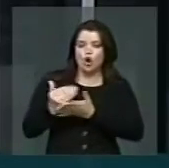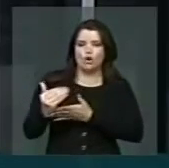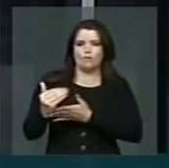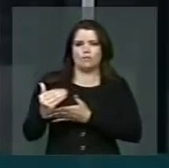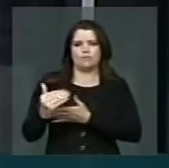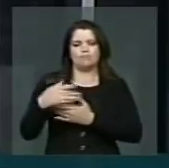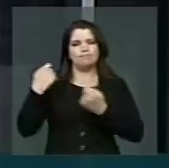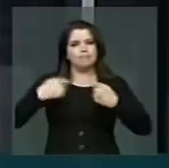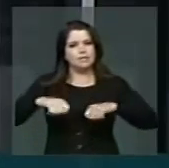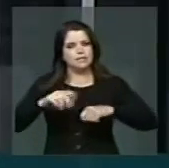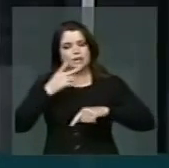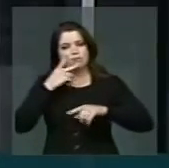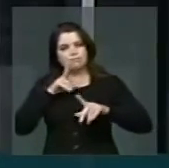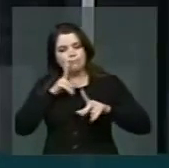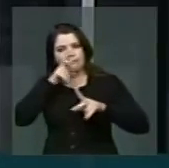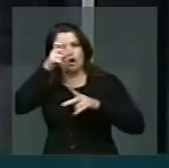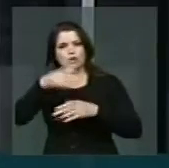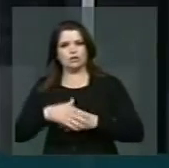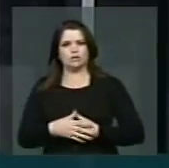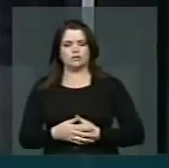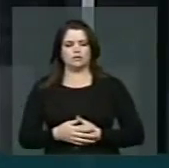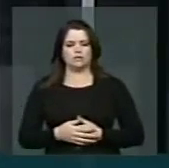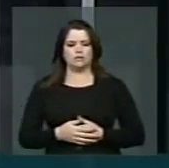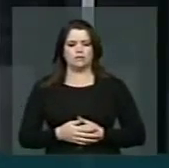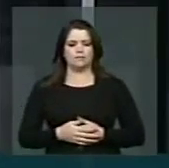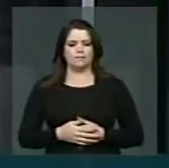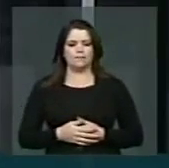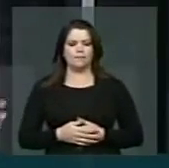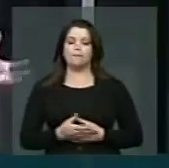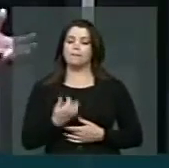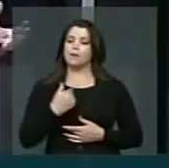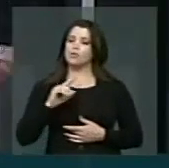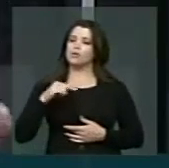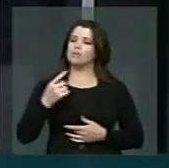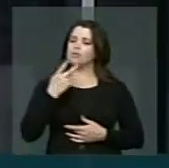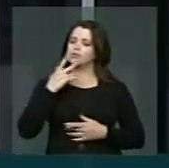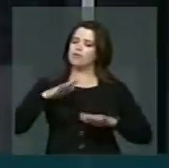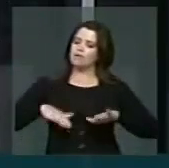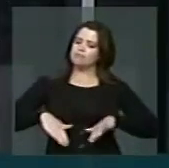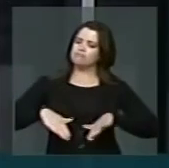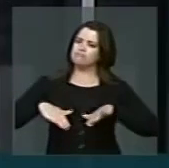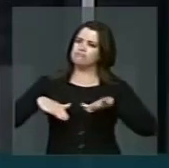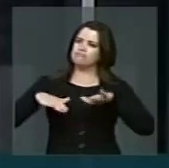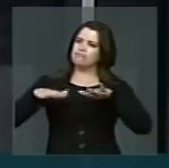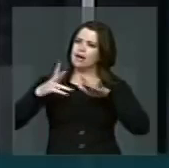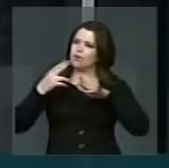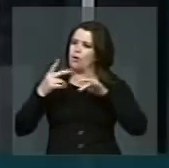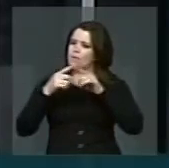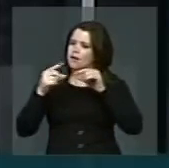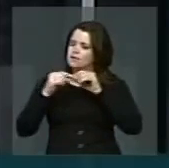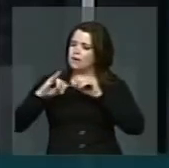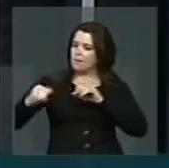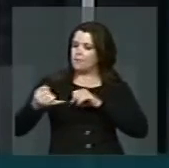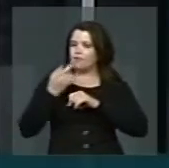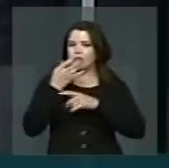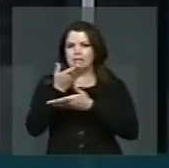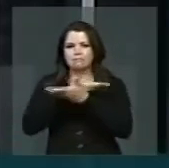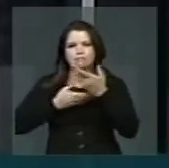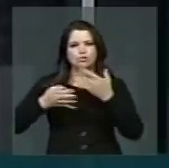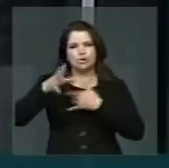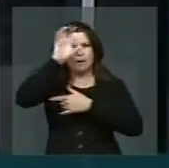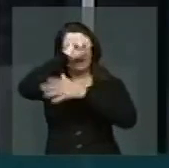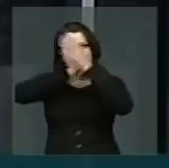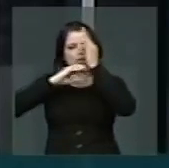Ela precisava se consolidar. E eu, depois fui crescendo com essa Brasília, me dando oportunidades e eu